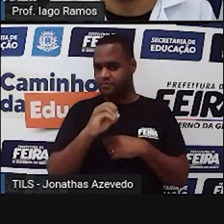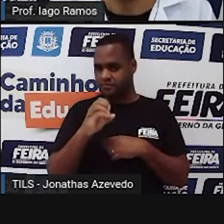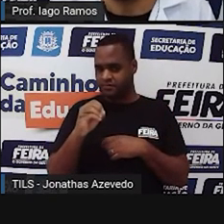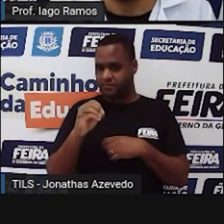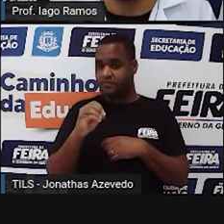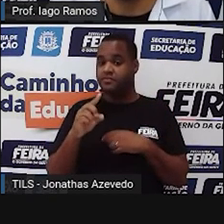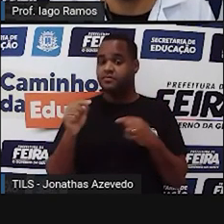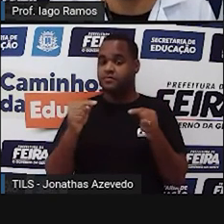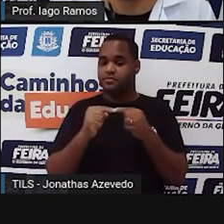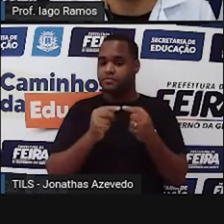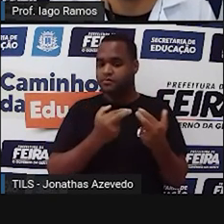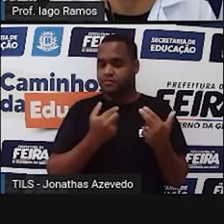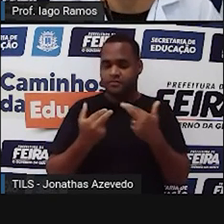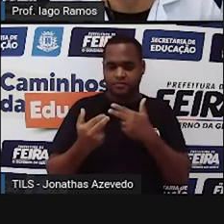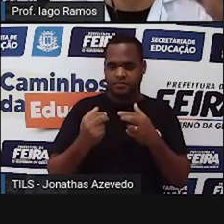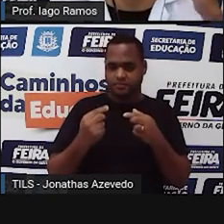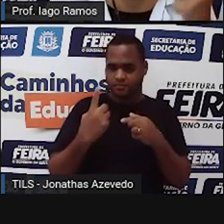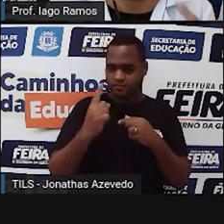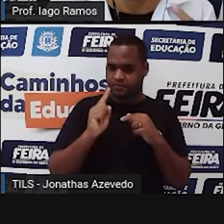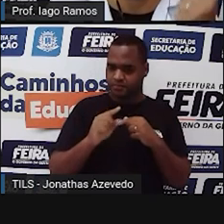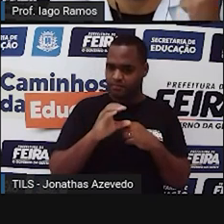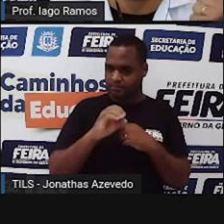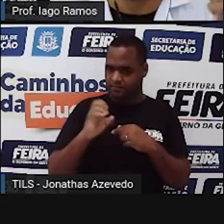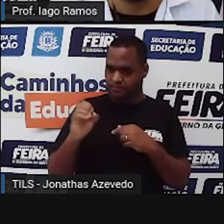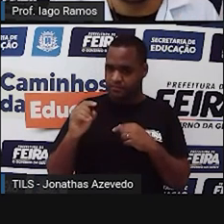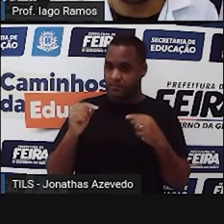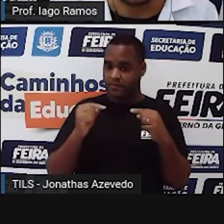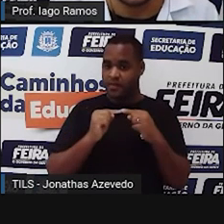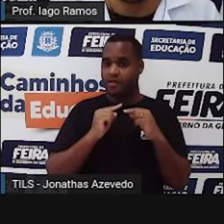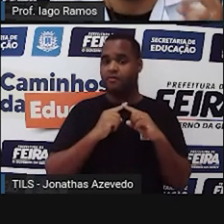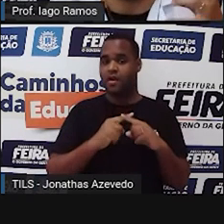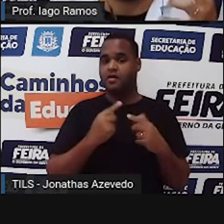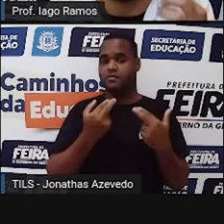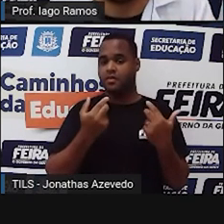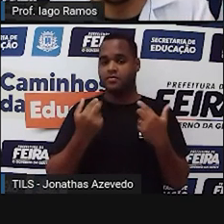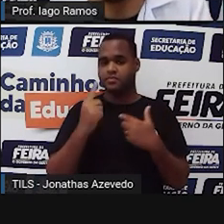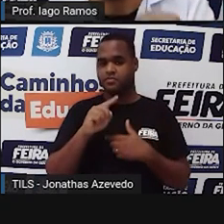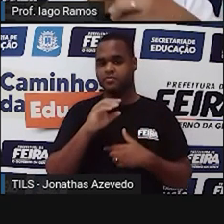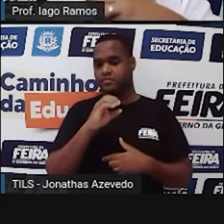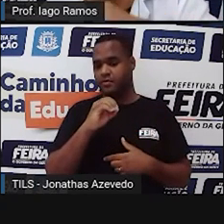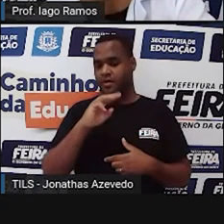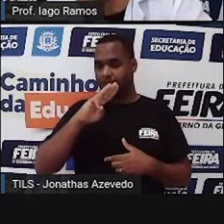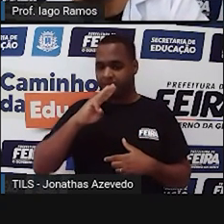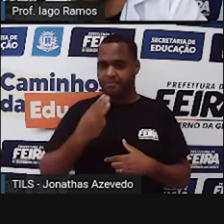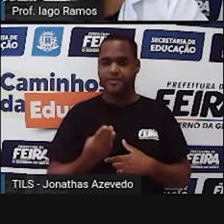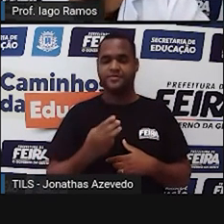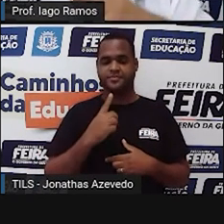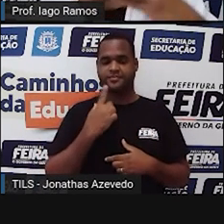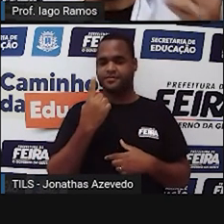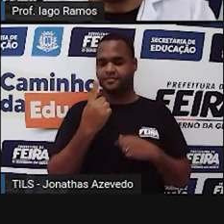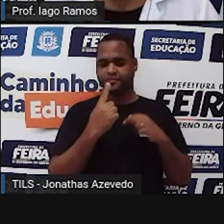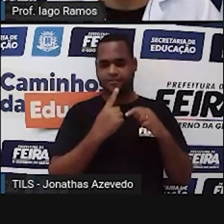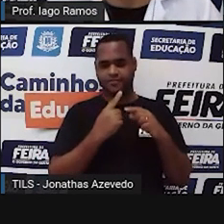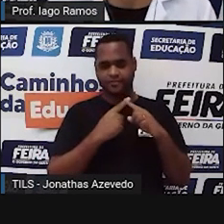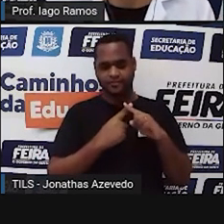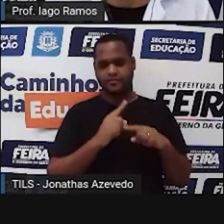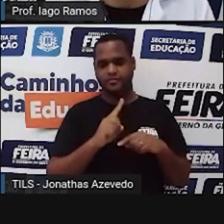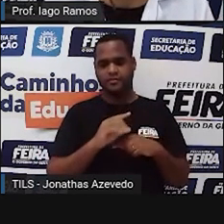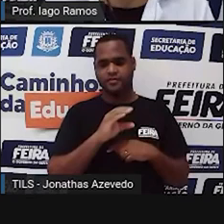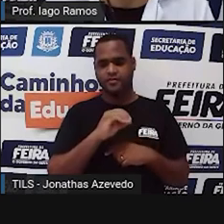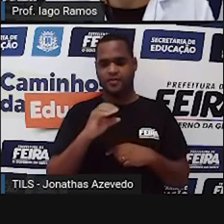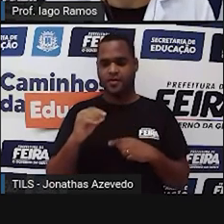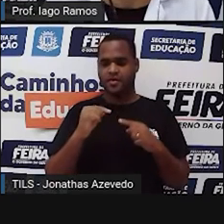é o mesmo que multiplicar uma vez por um milhão, porque mil vezes mil, o resultado